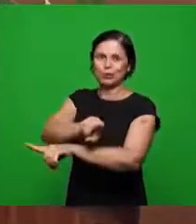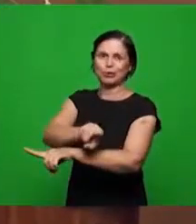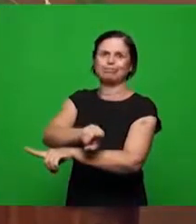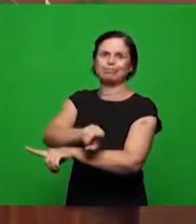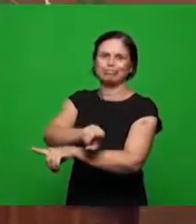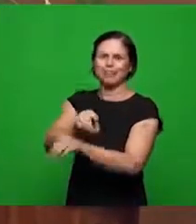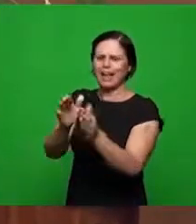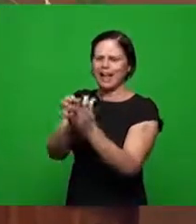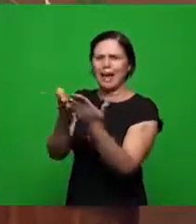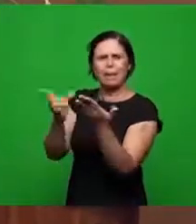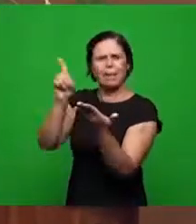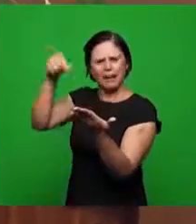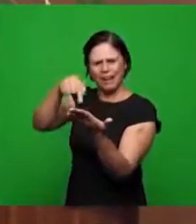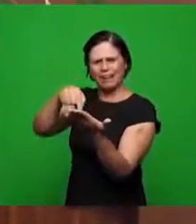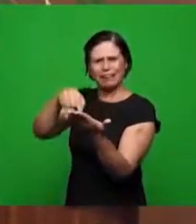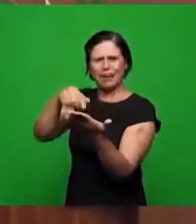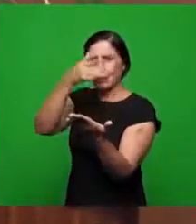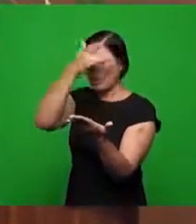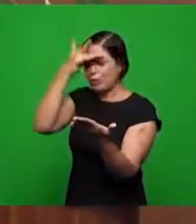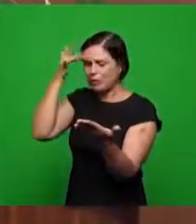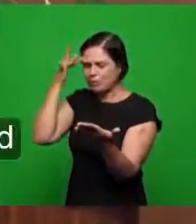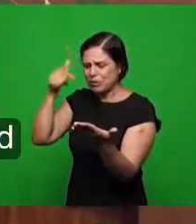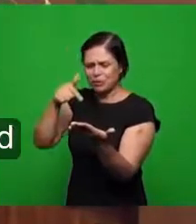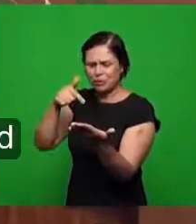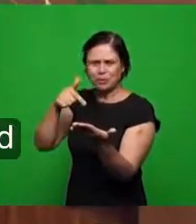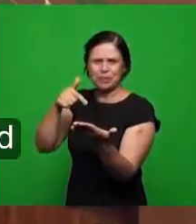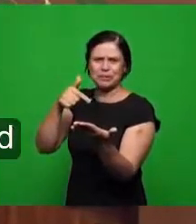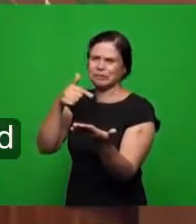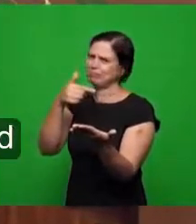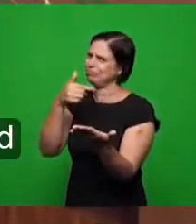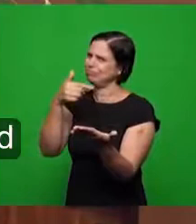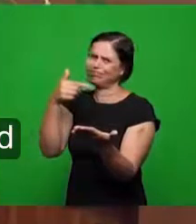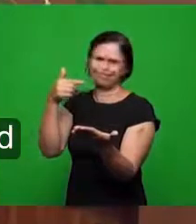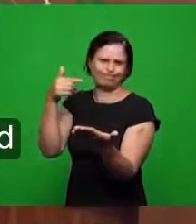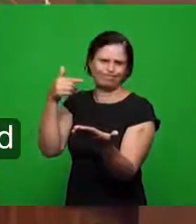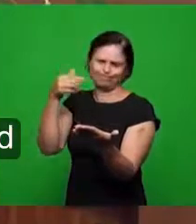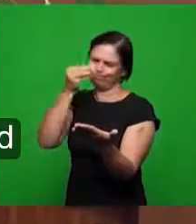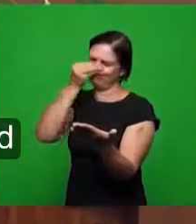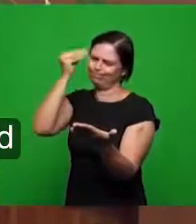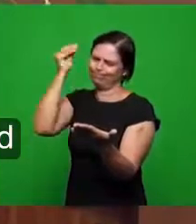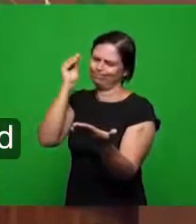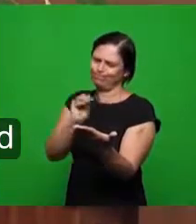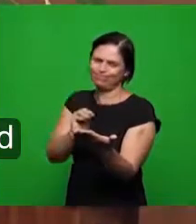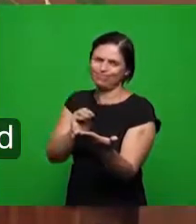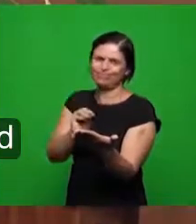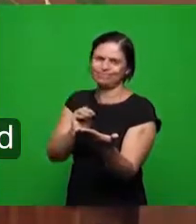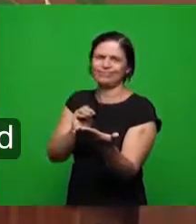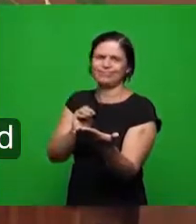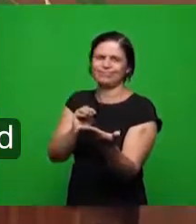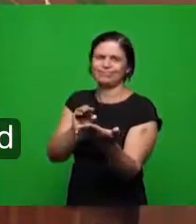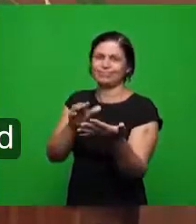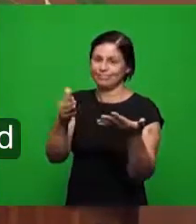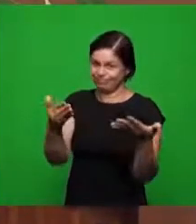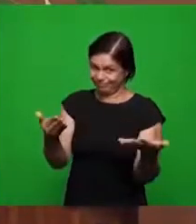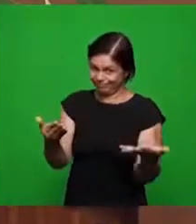a palavra perdeu a vida e aí nós vamos ver aquilo que foi perguntado anteriormente